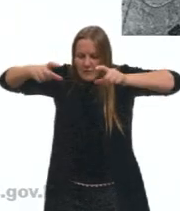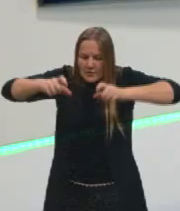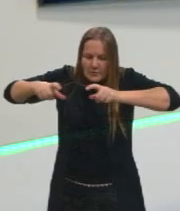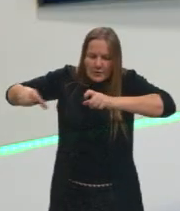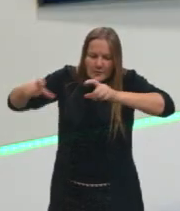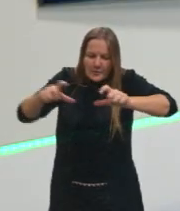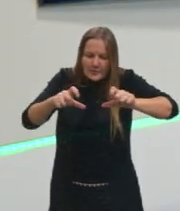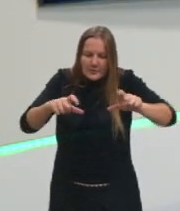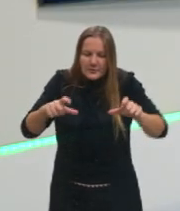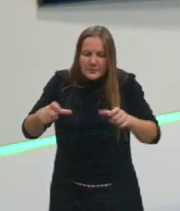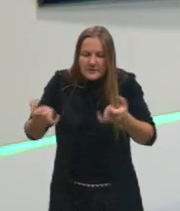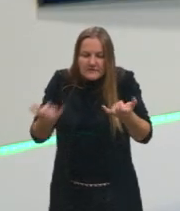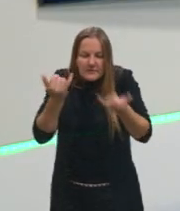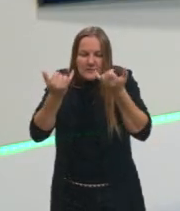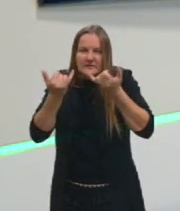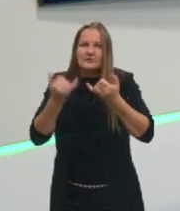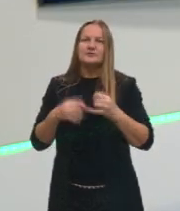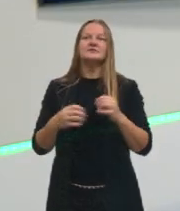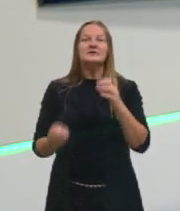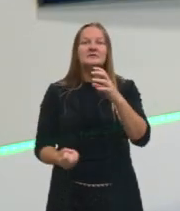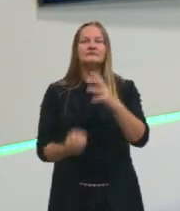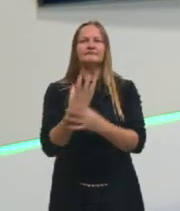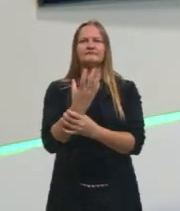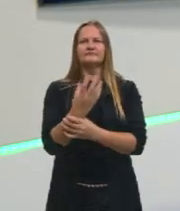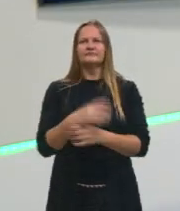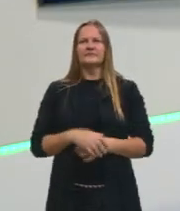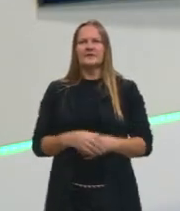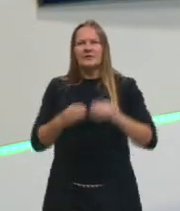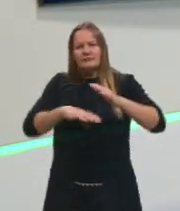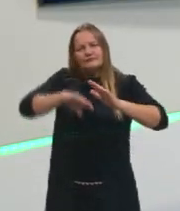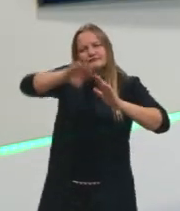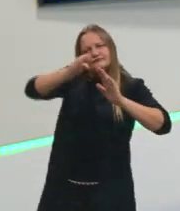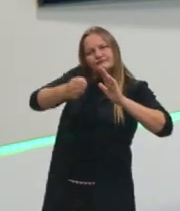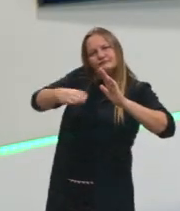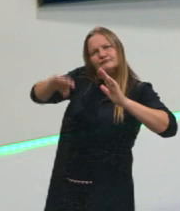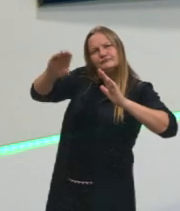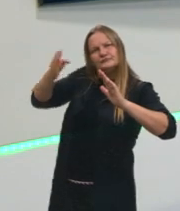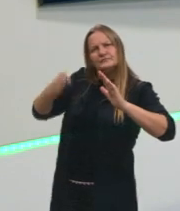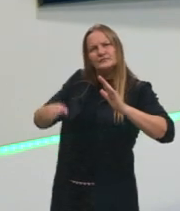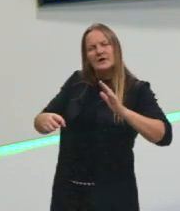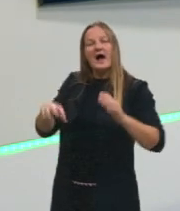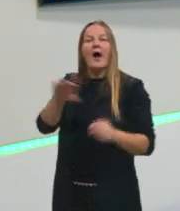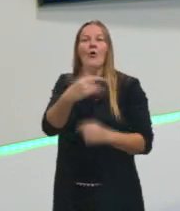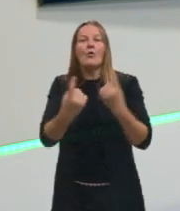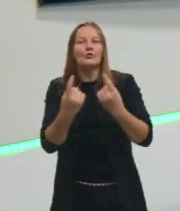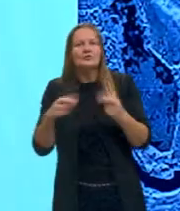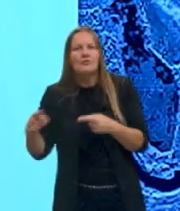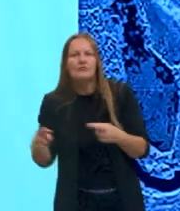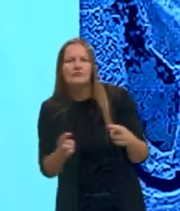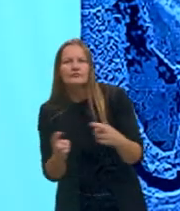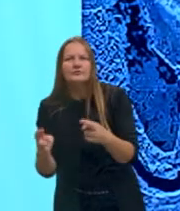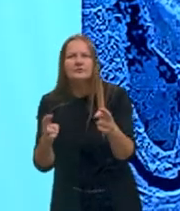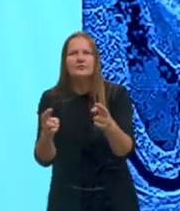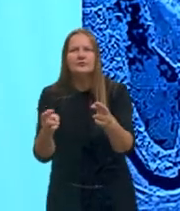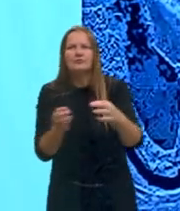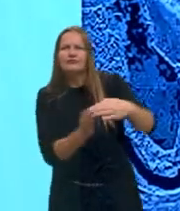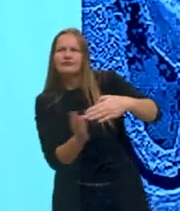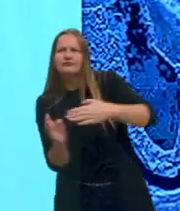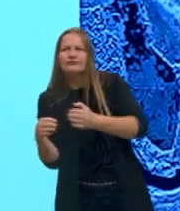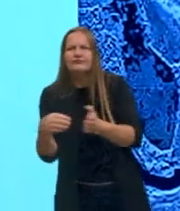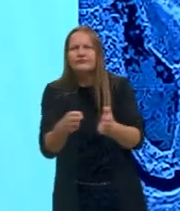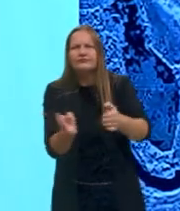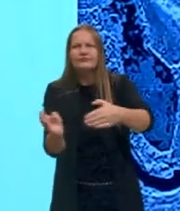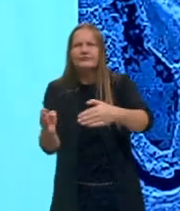coisas, por exemplo, aqui, que é sinuoso e tal, isso aqui provavelmente é um rio, tá, gurizada? Aqui, ó,